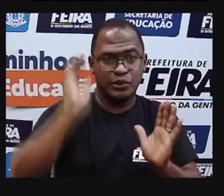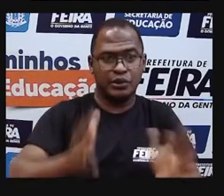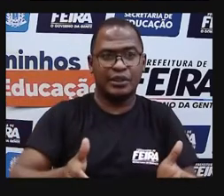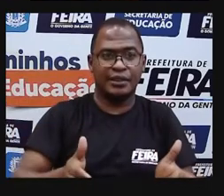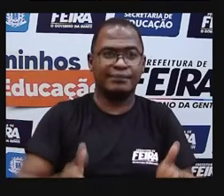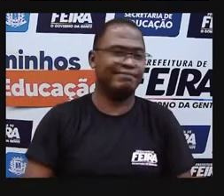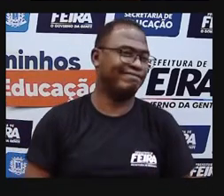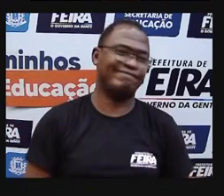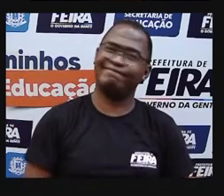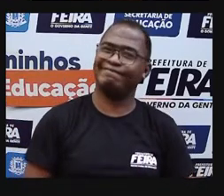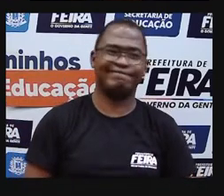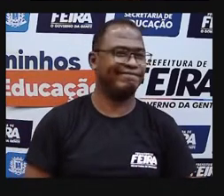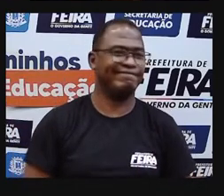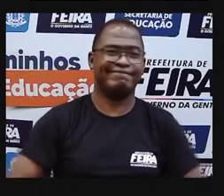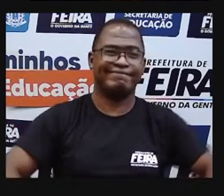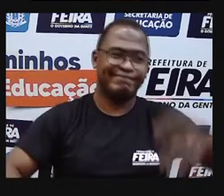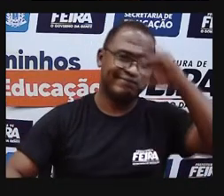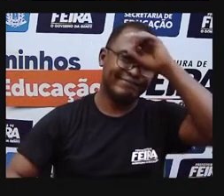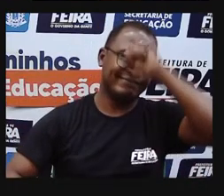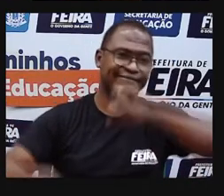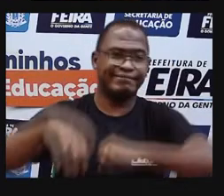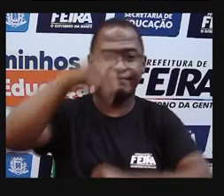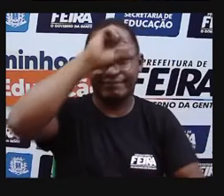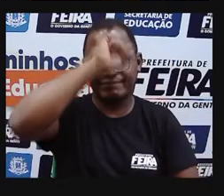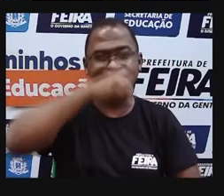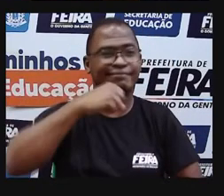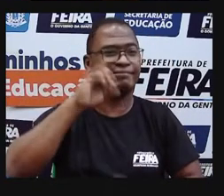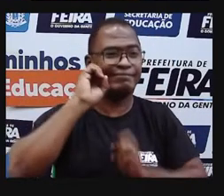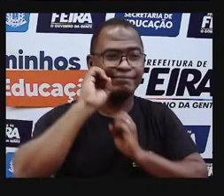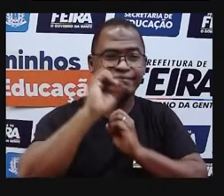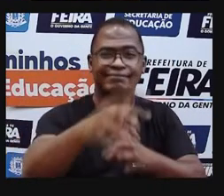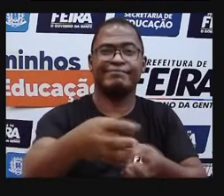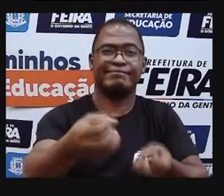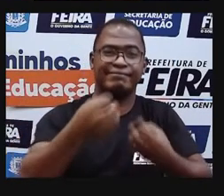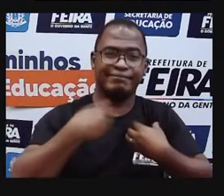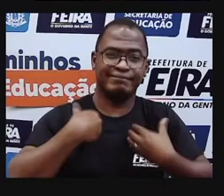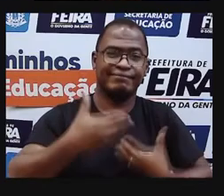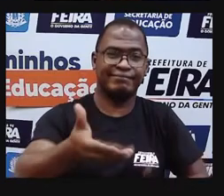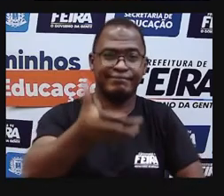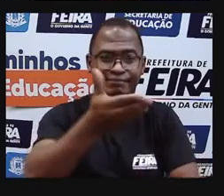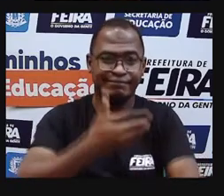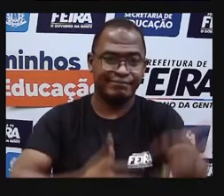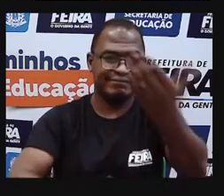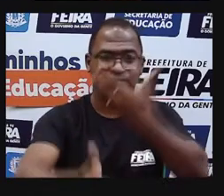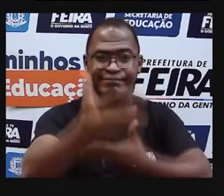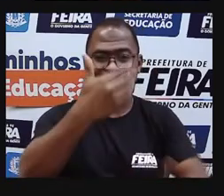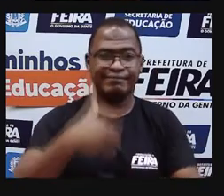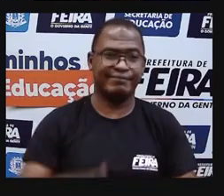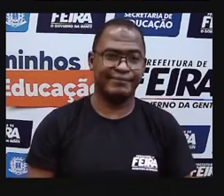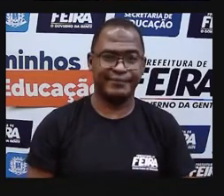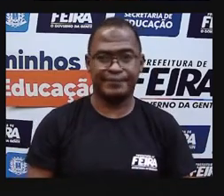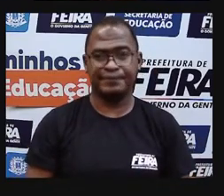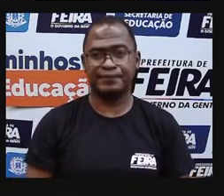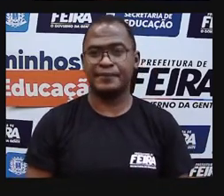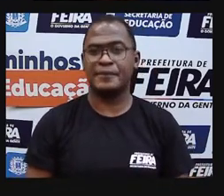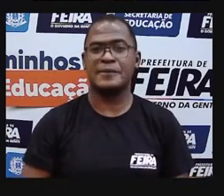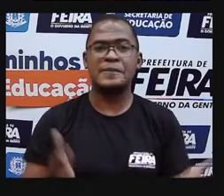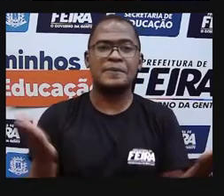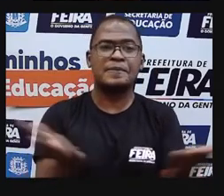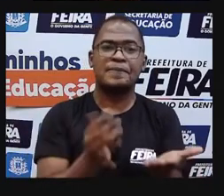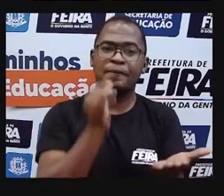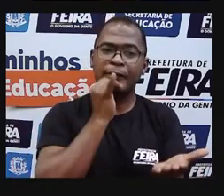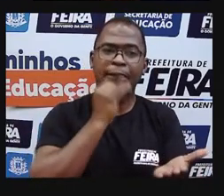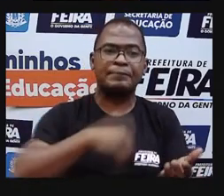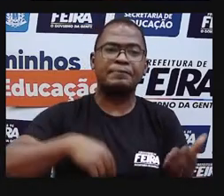troca com o outro, ensinando, aprendendo, né? E aí, gente, falando sobre isso, a gente vai fazer uma